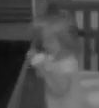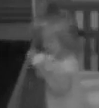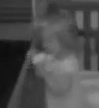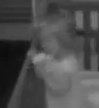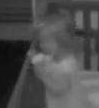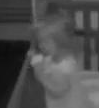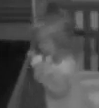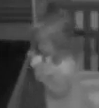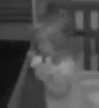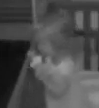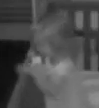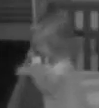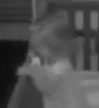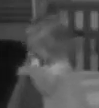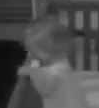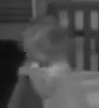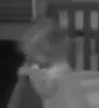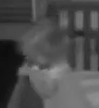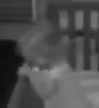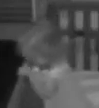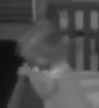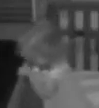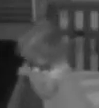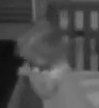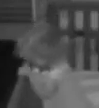Tchau, tchau,